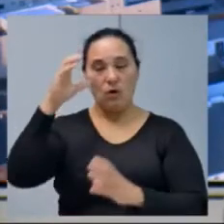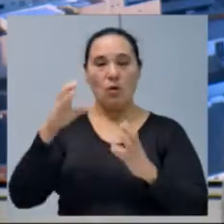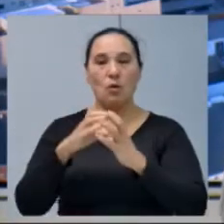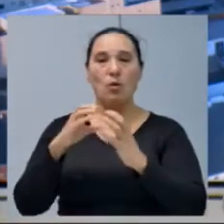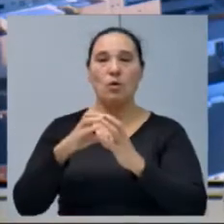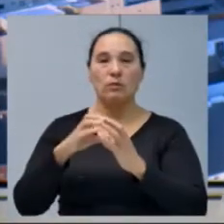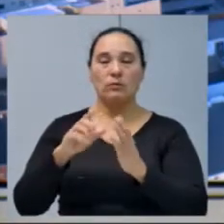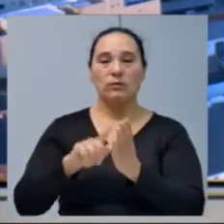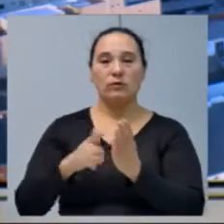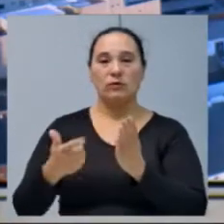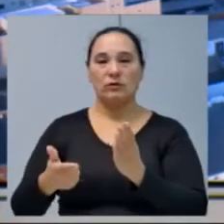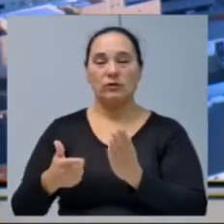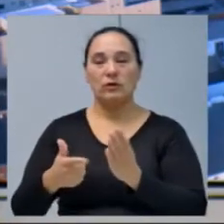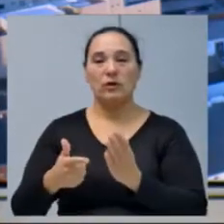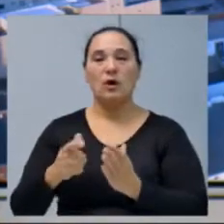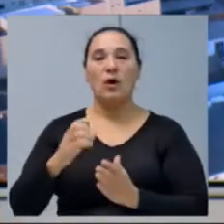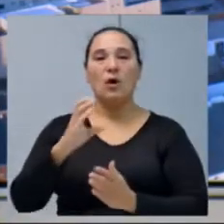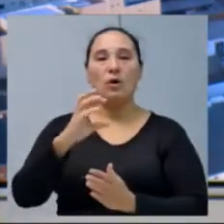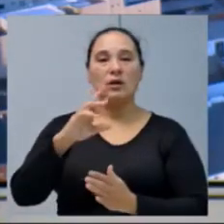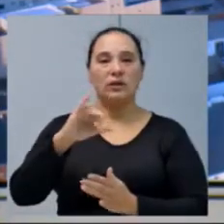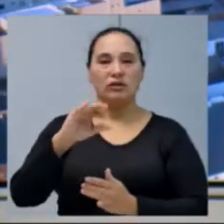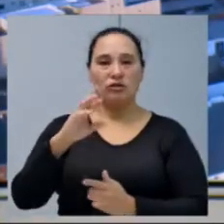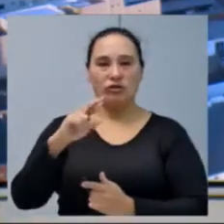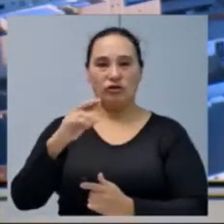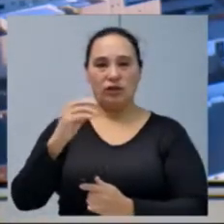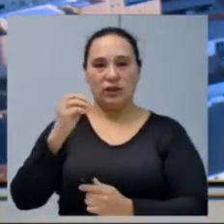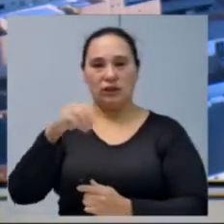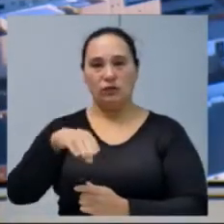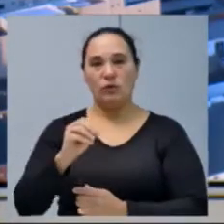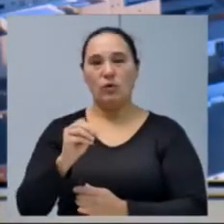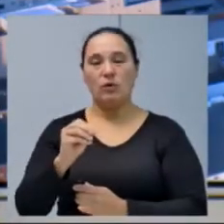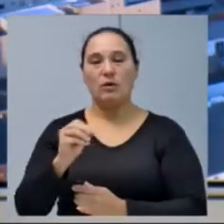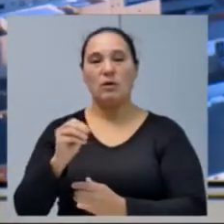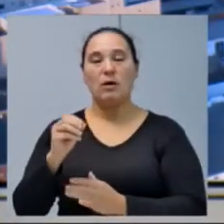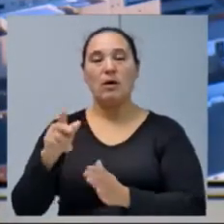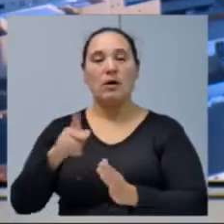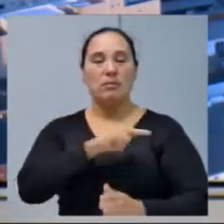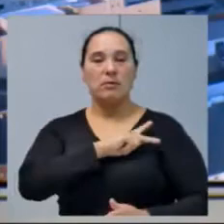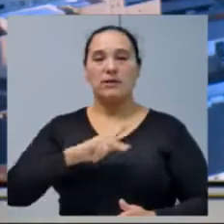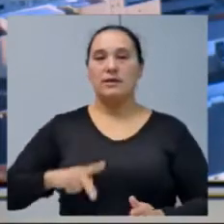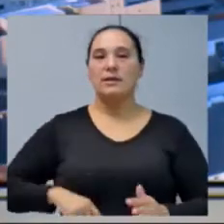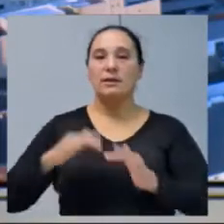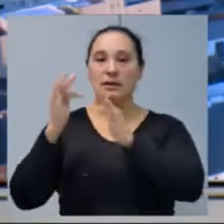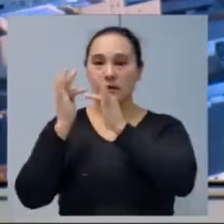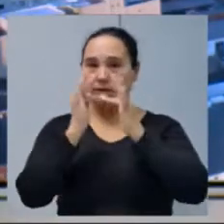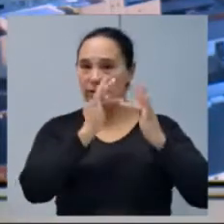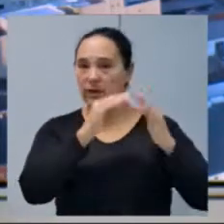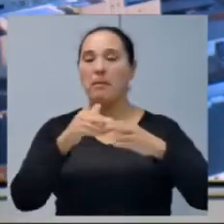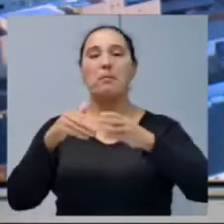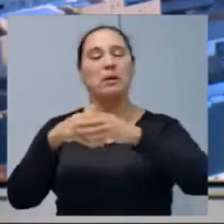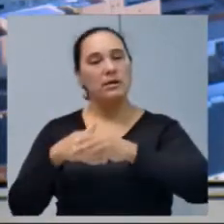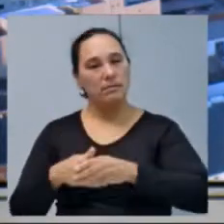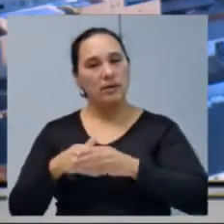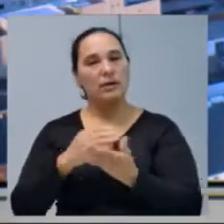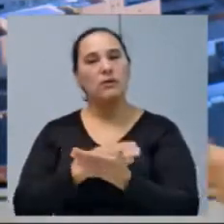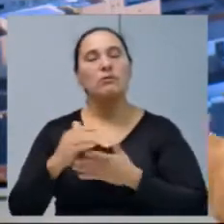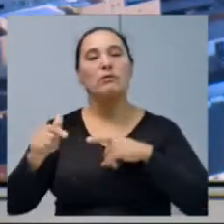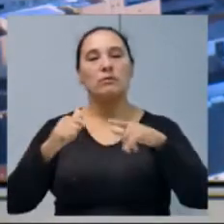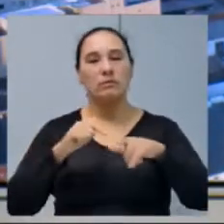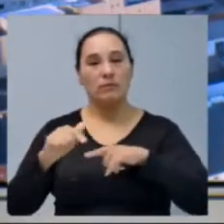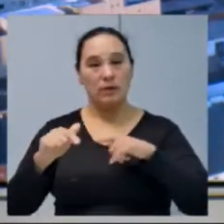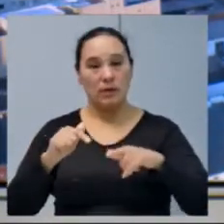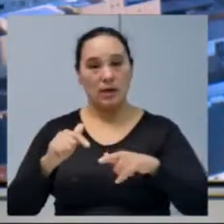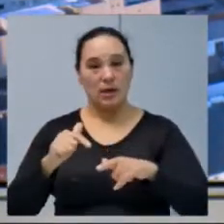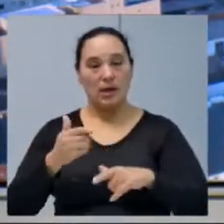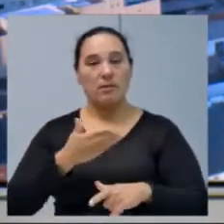parabenizar o Cristiano Tófalo, presidente da FEME, festividade, parabenizar pelo trabalho que vem realizando, o